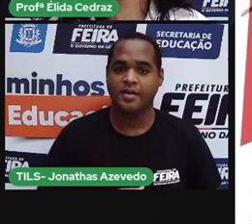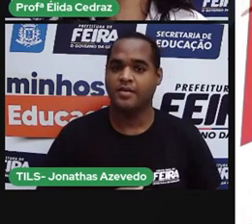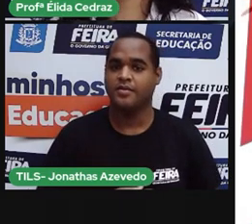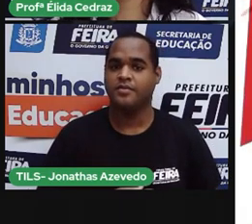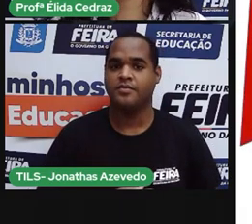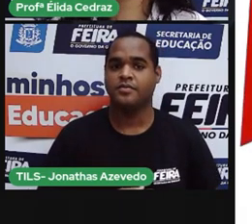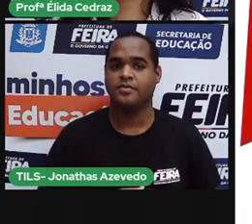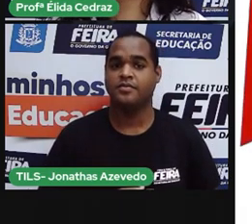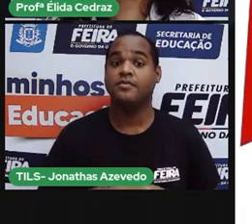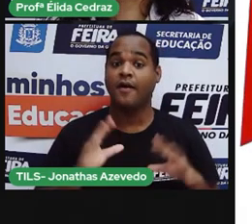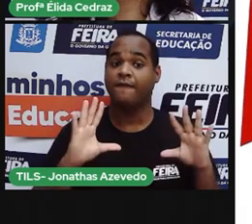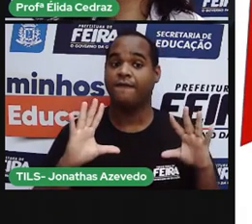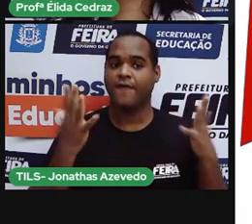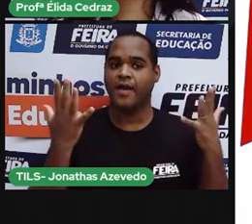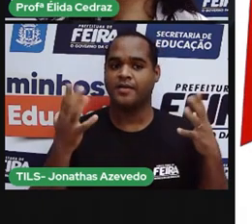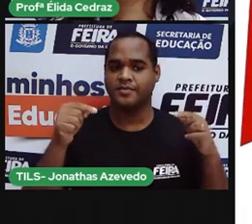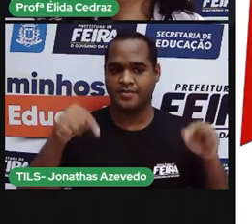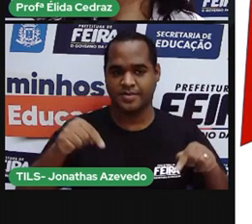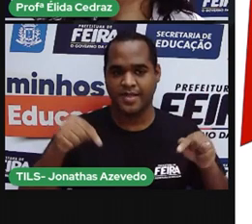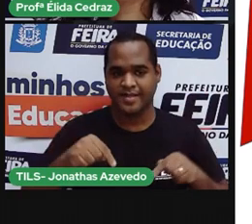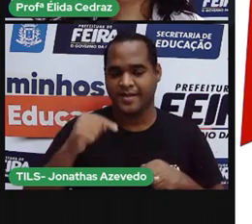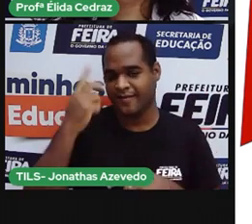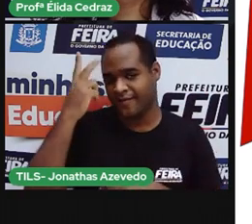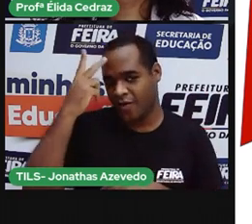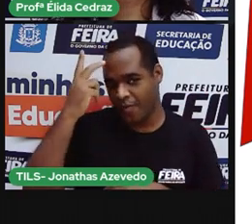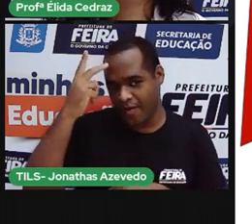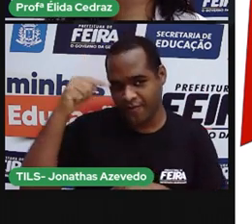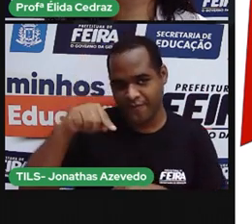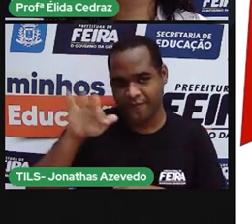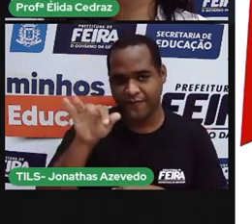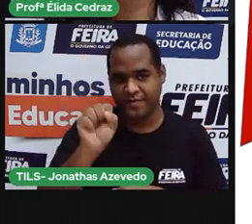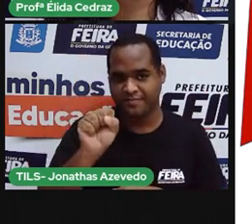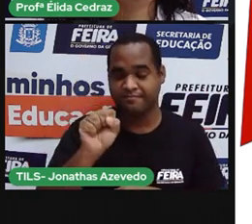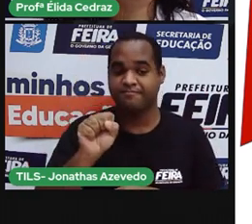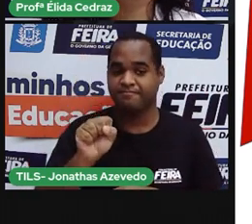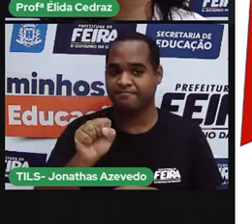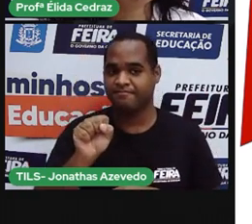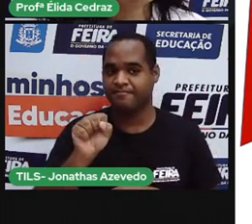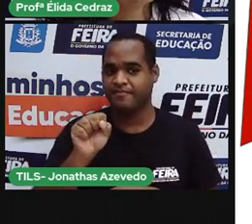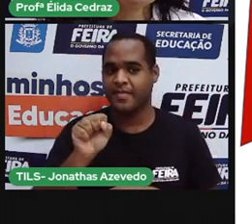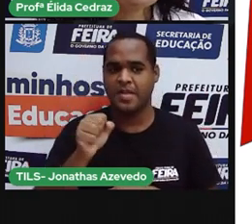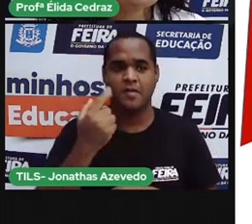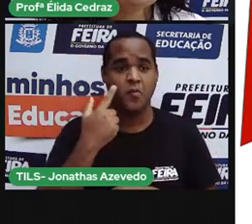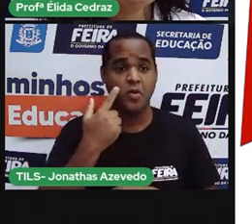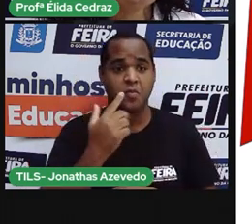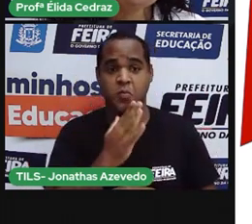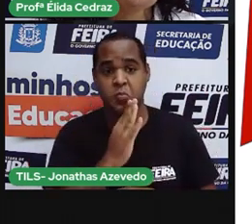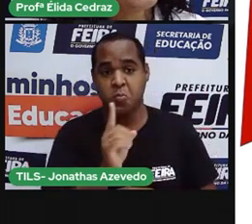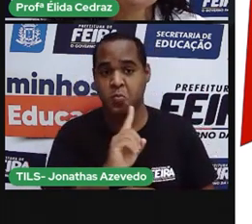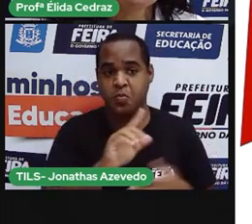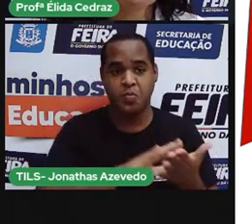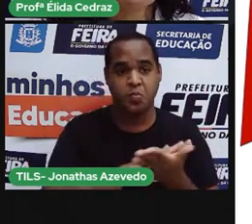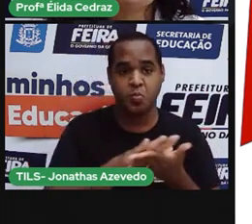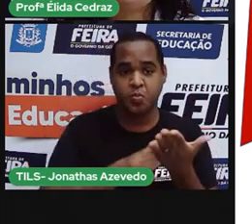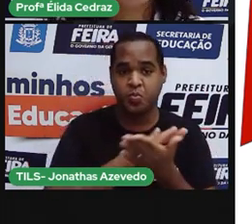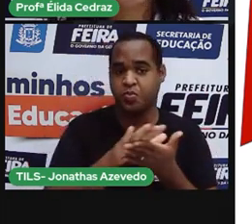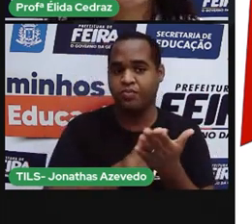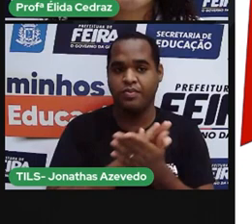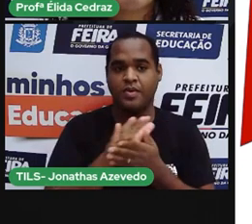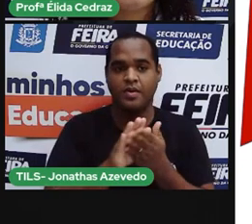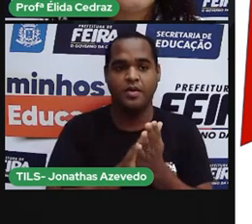Festas tradicionais de feira de santa. E se você não conhecia nenhuma dessas,